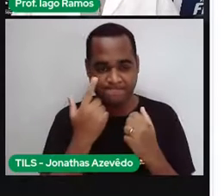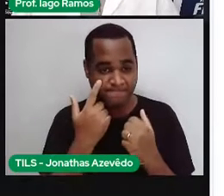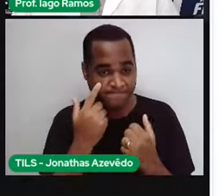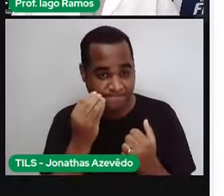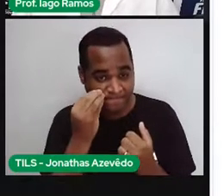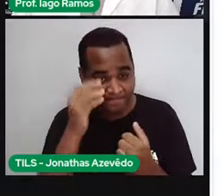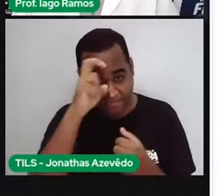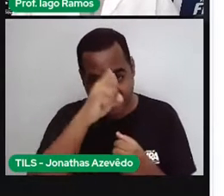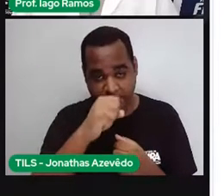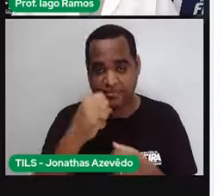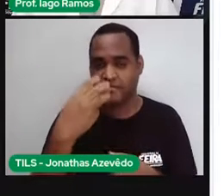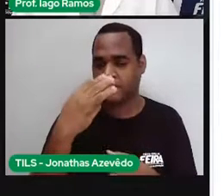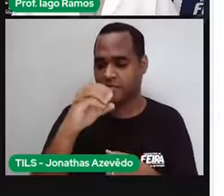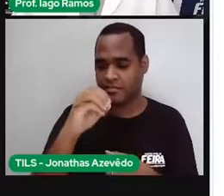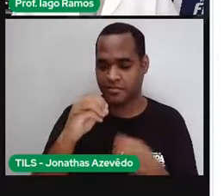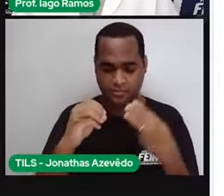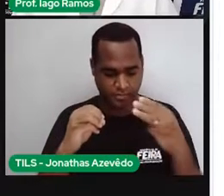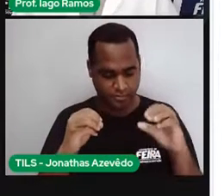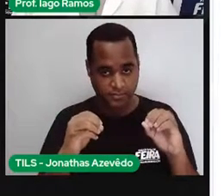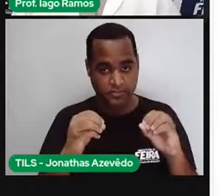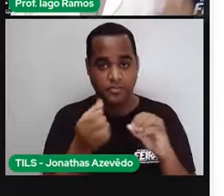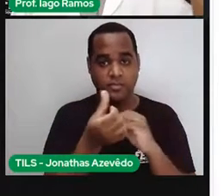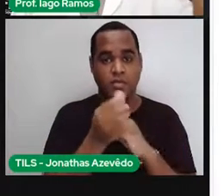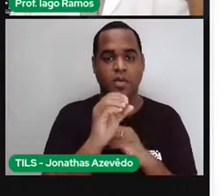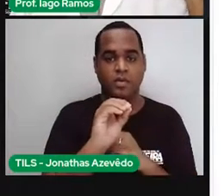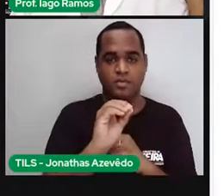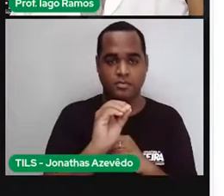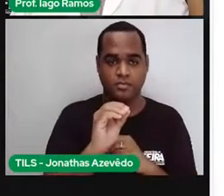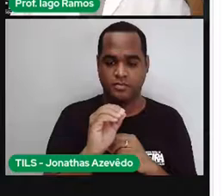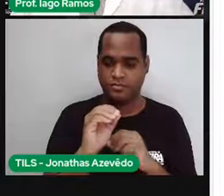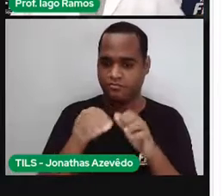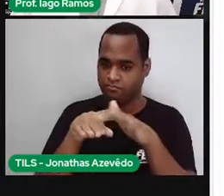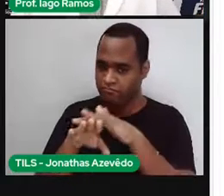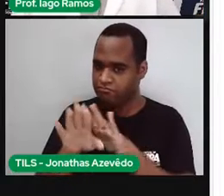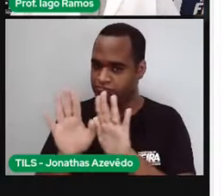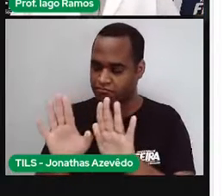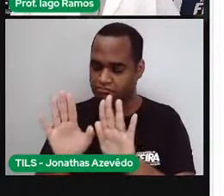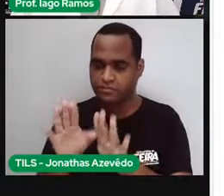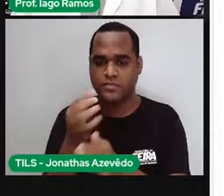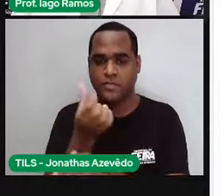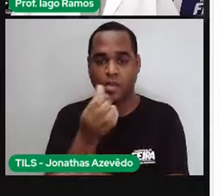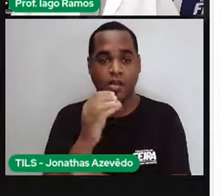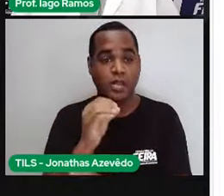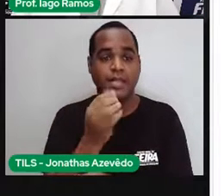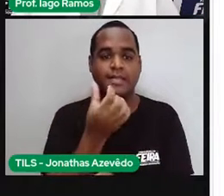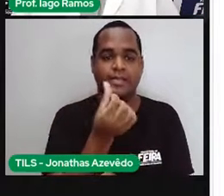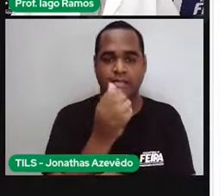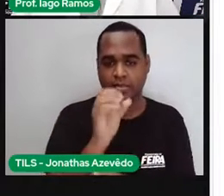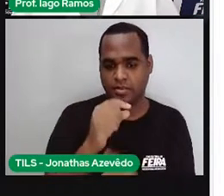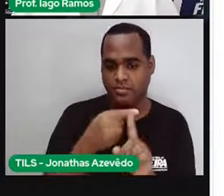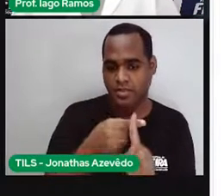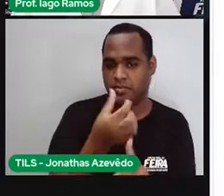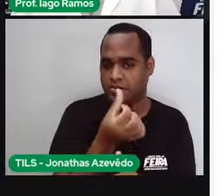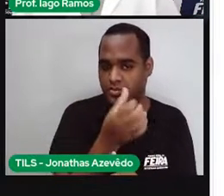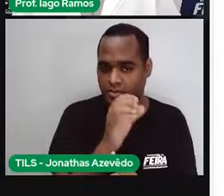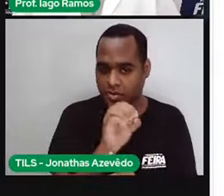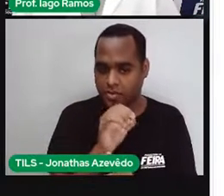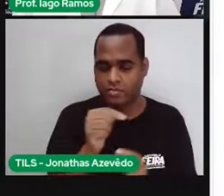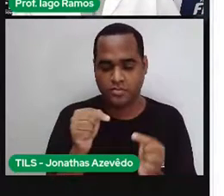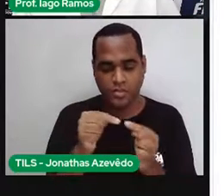mais 30 60 Guardo 60 60 mais 60